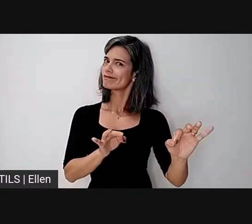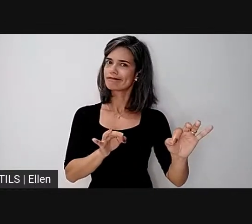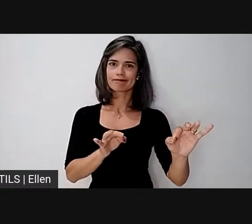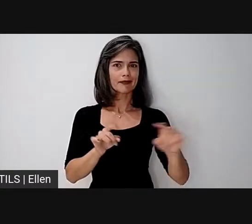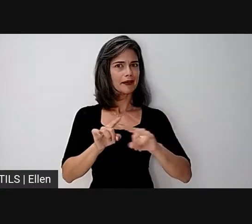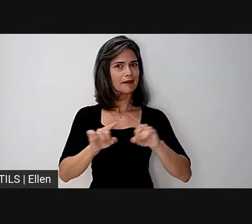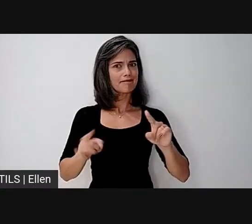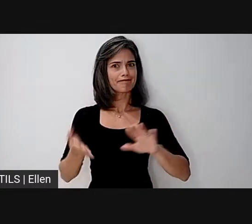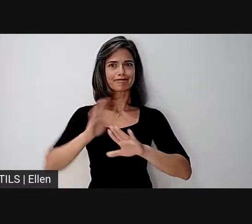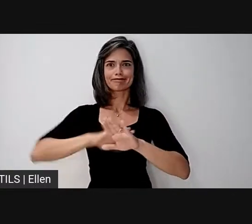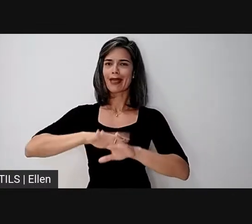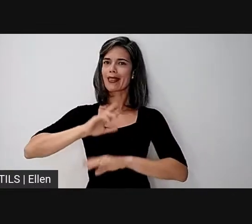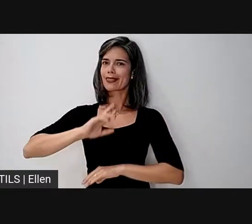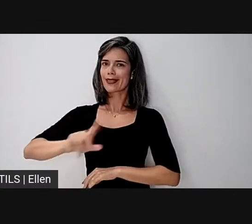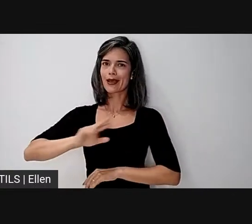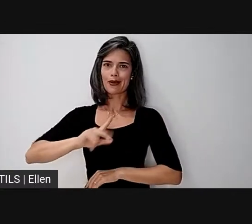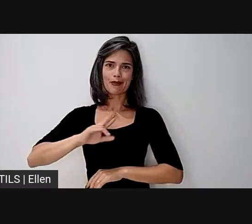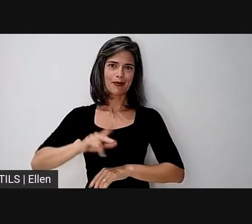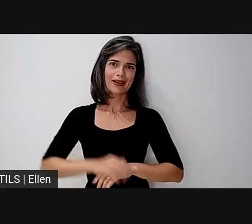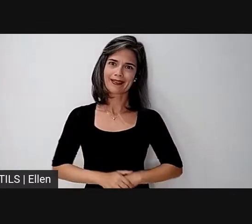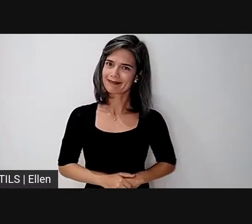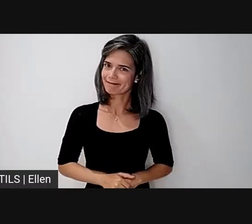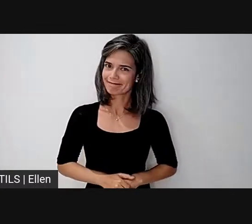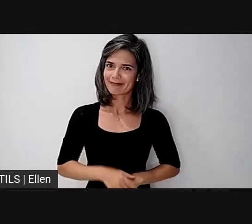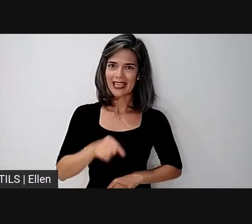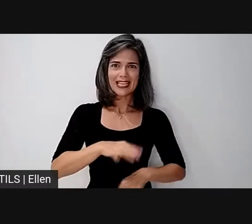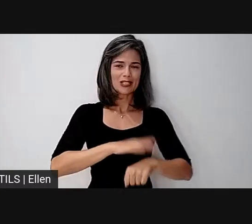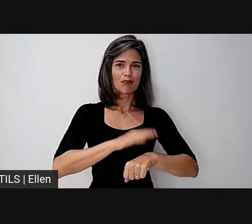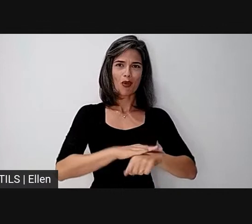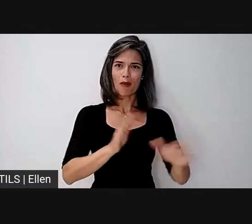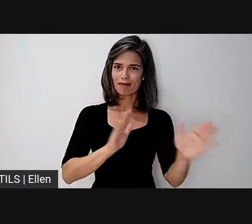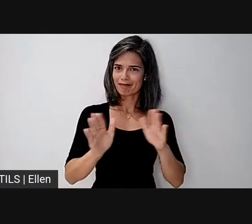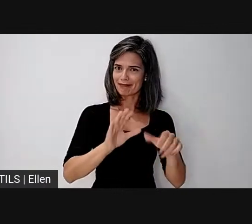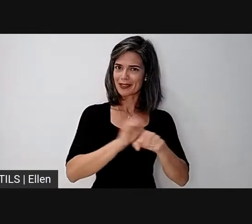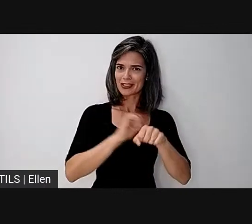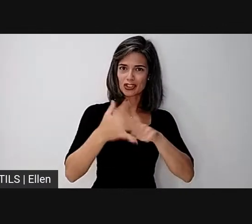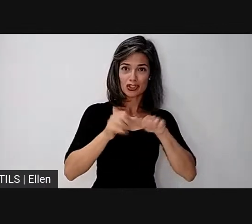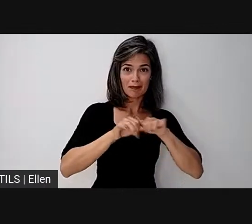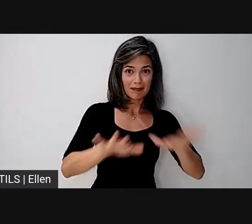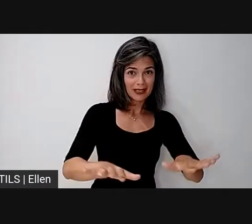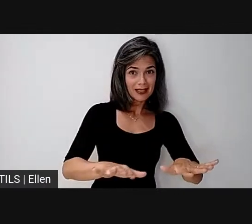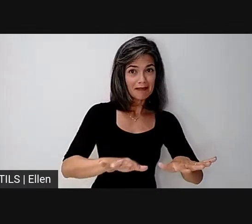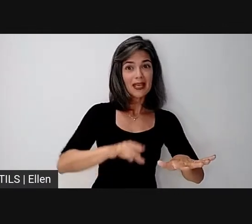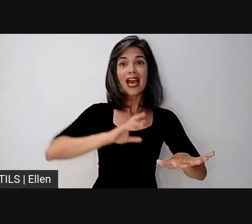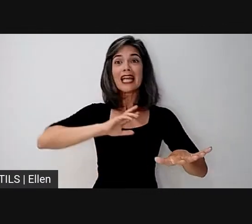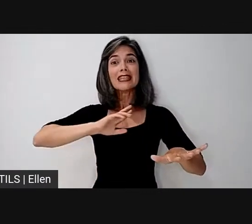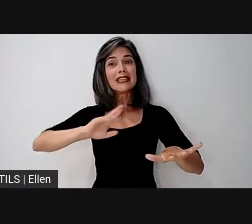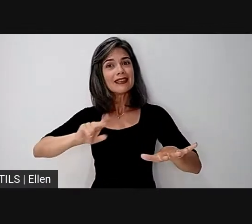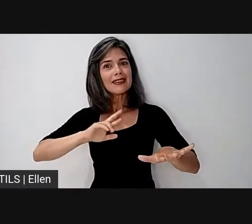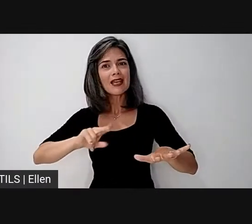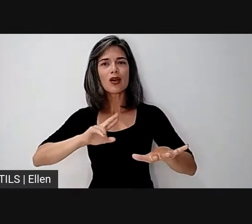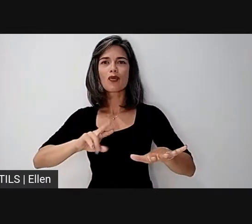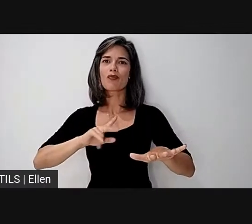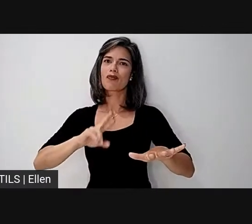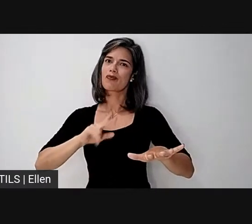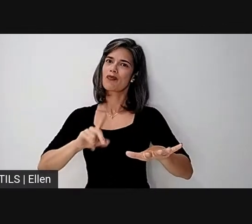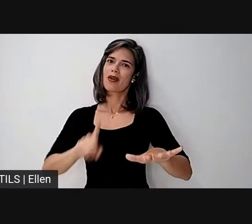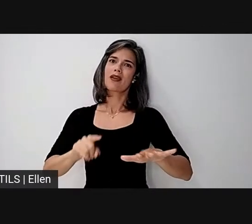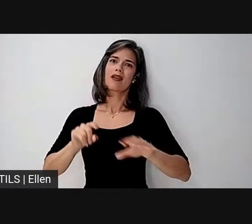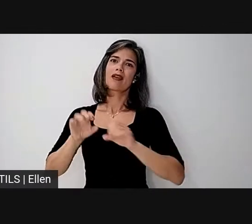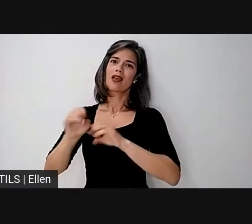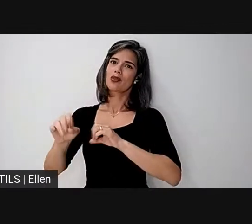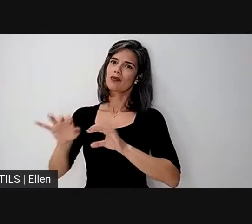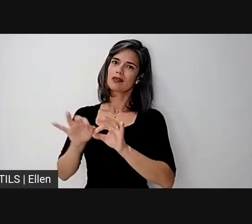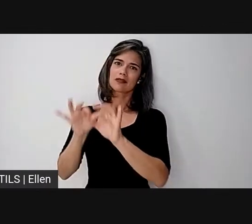nesse período pandêmico passa longe de ser EAD. E, de certa forma, só serve para aumentar ainda mais